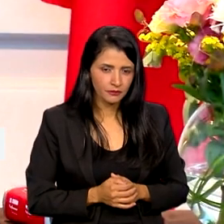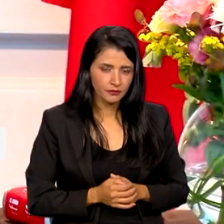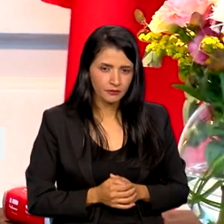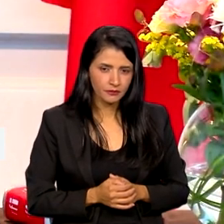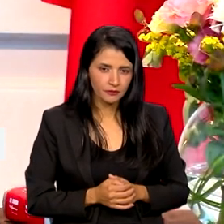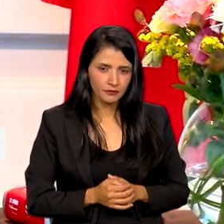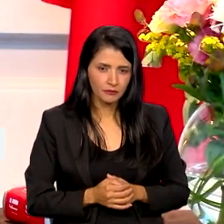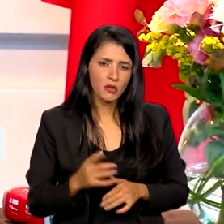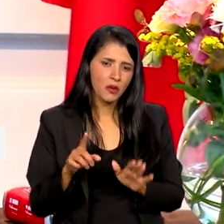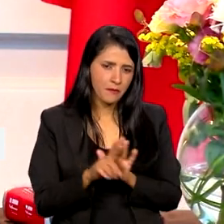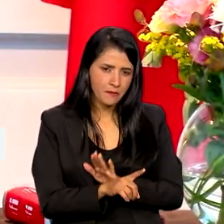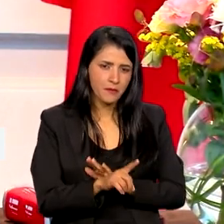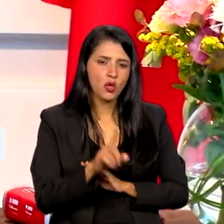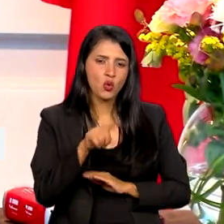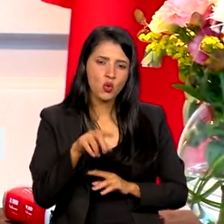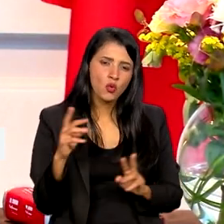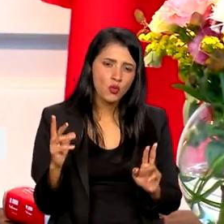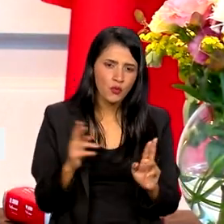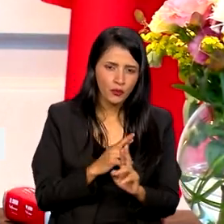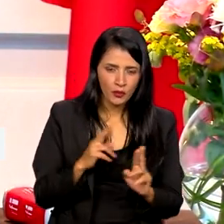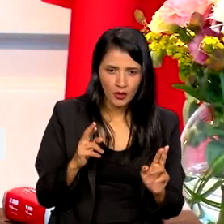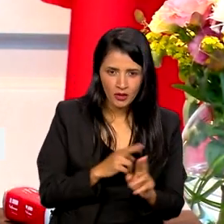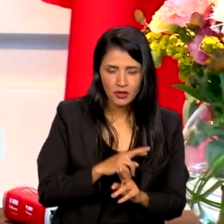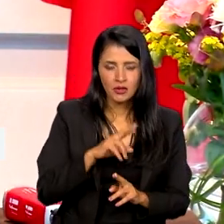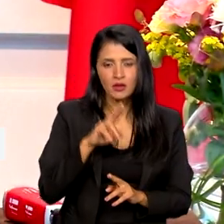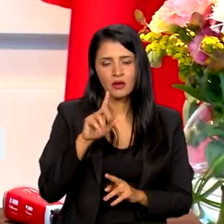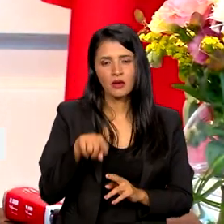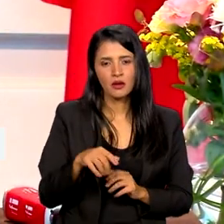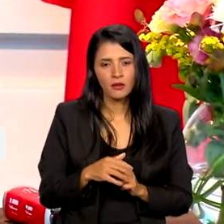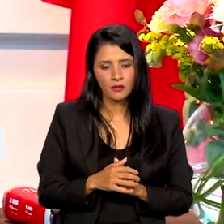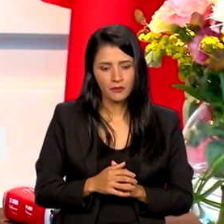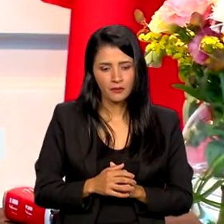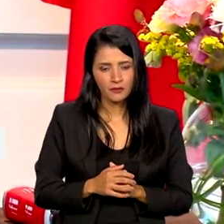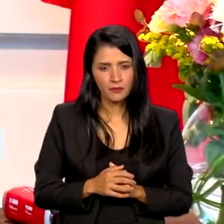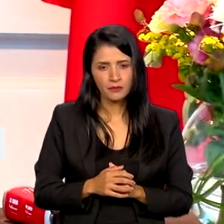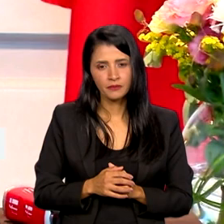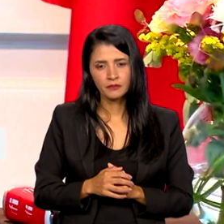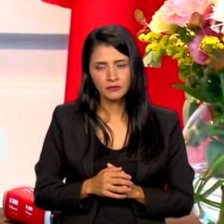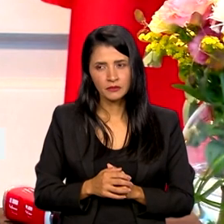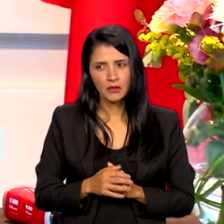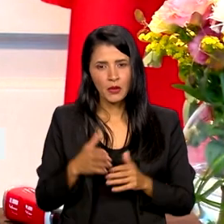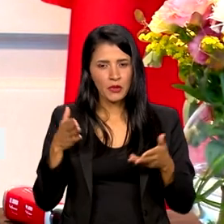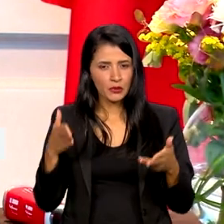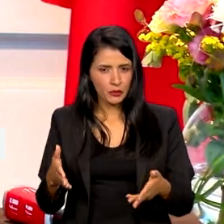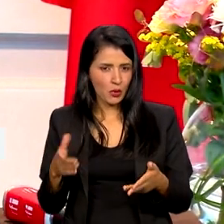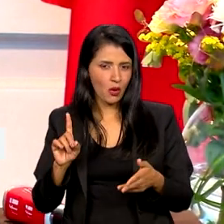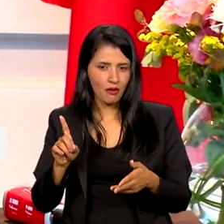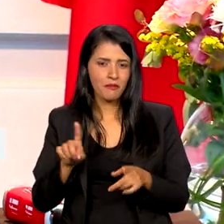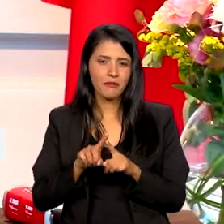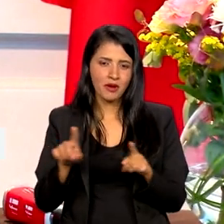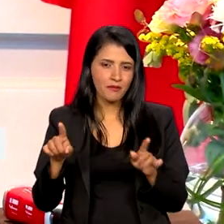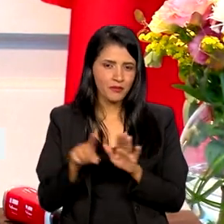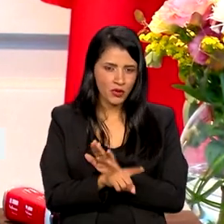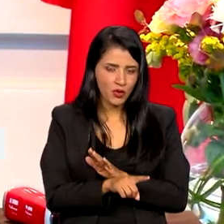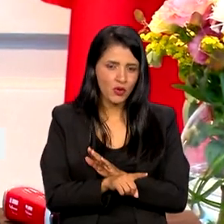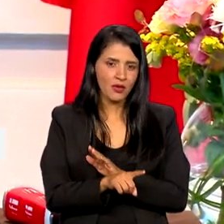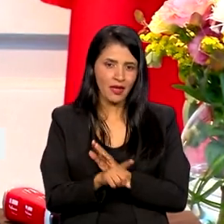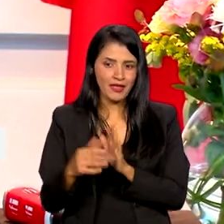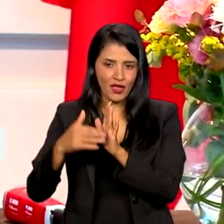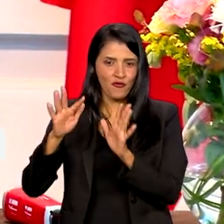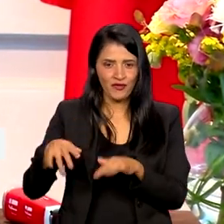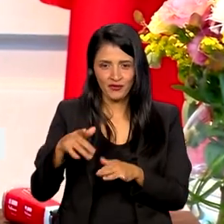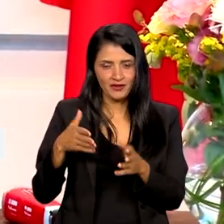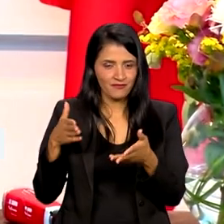Muito prazer, seria mais relacionada a essa reunião de hoje, mas a senhora não participou, mas eu queria perguntar se... Não participou até o final.